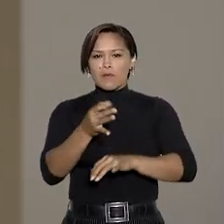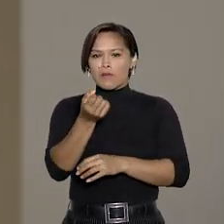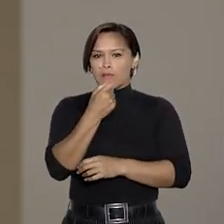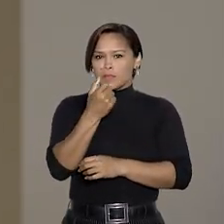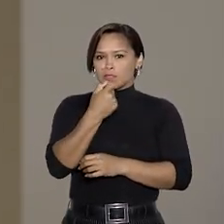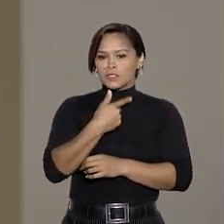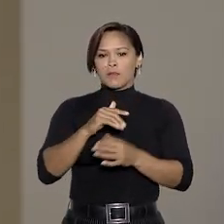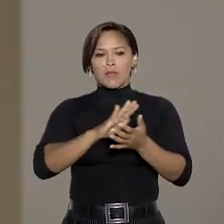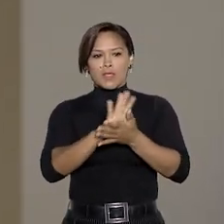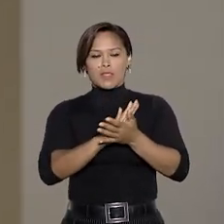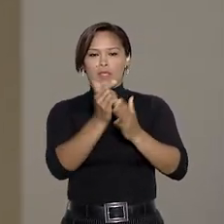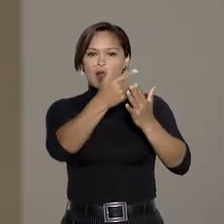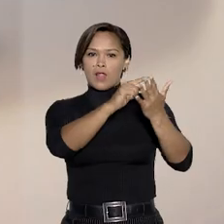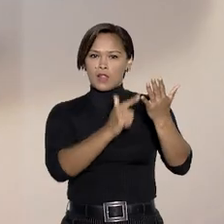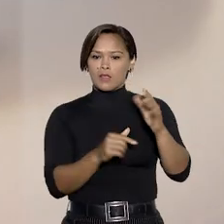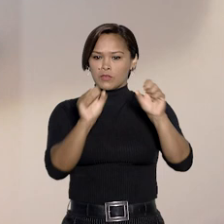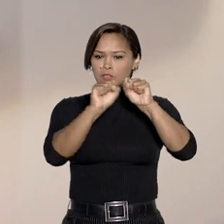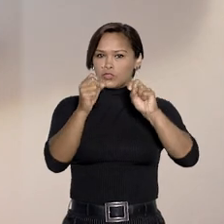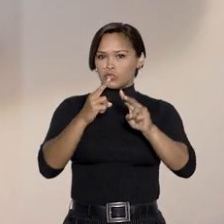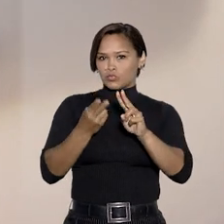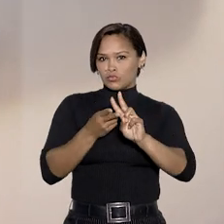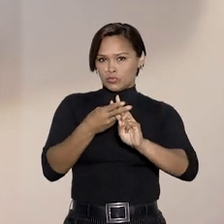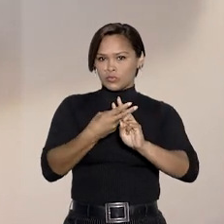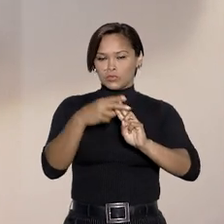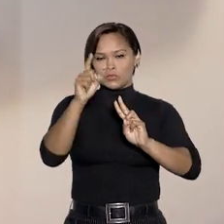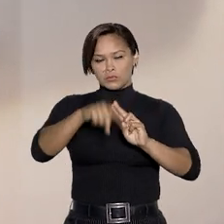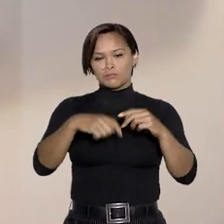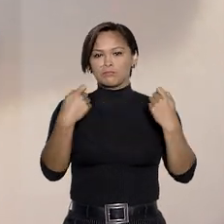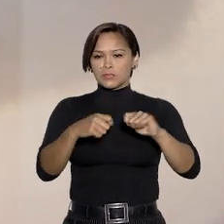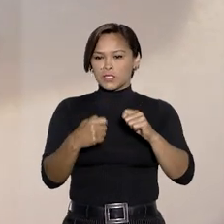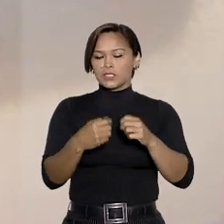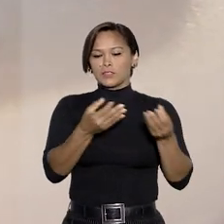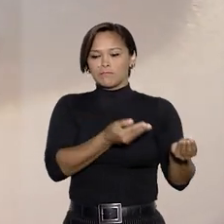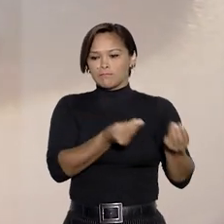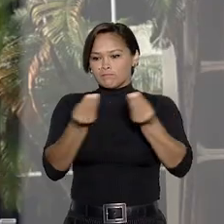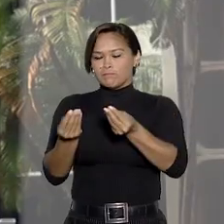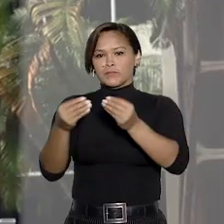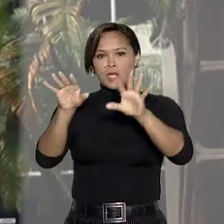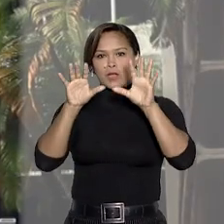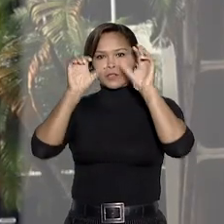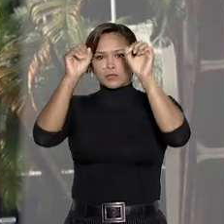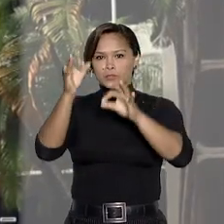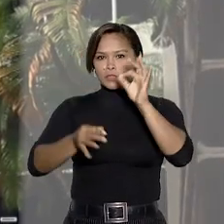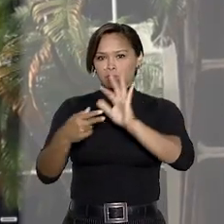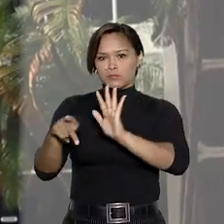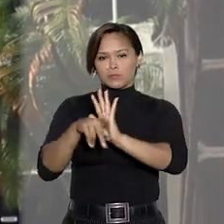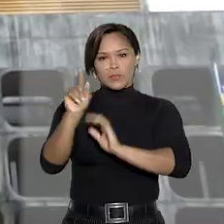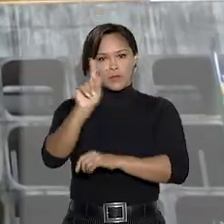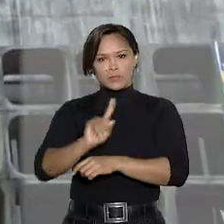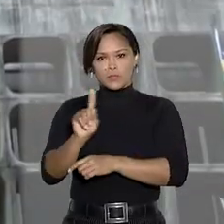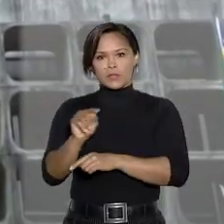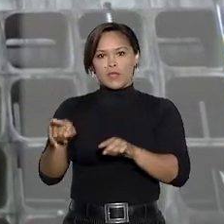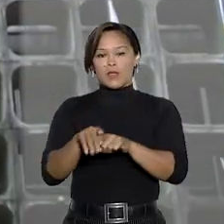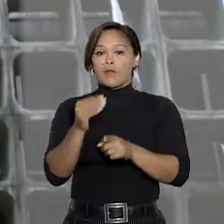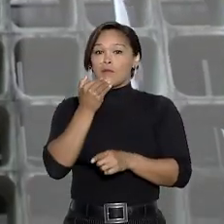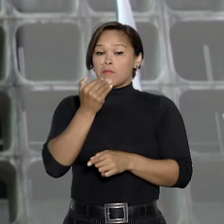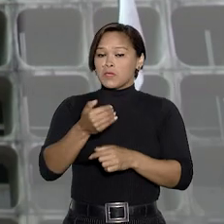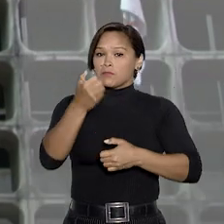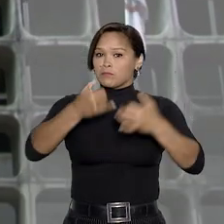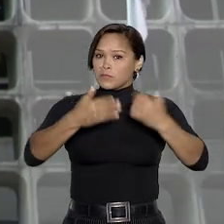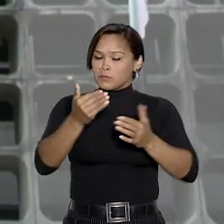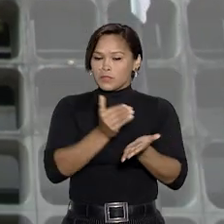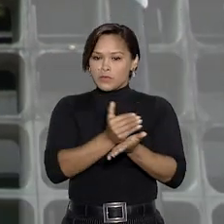o medicamento sem constar da lista do Sistema Único de Saúde, deve ser remetido ao Tribunal de Justiça de Goiás. O pedido foi